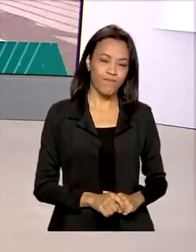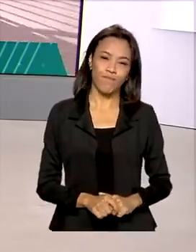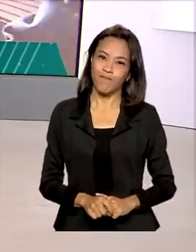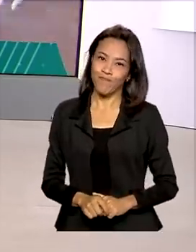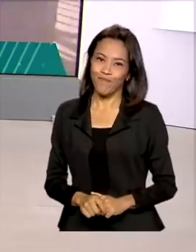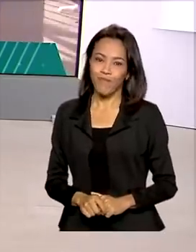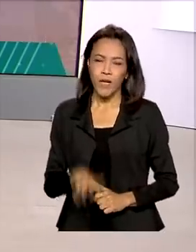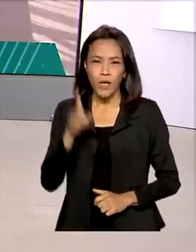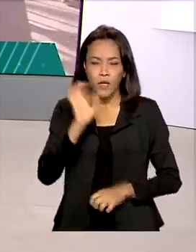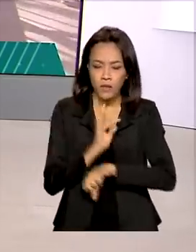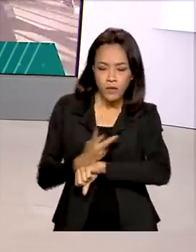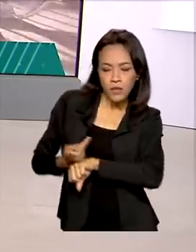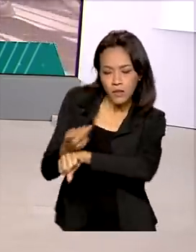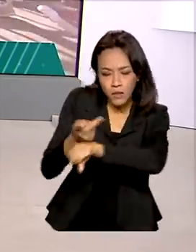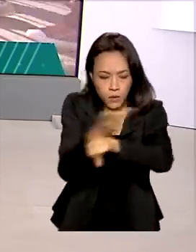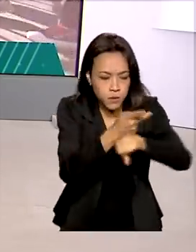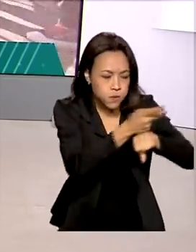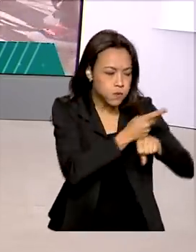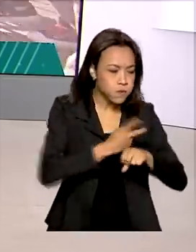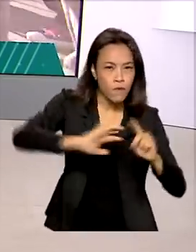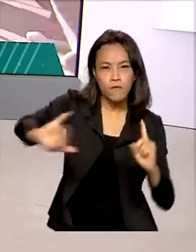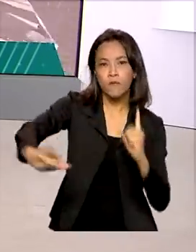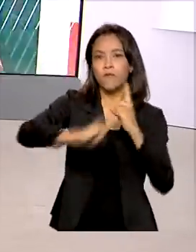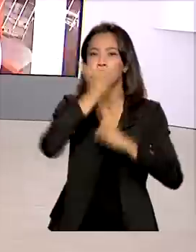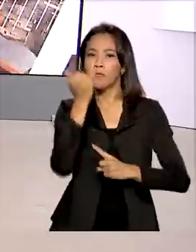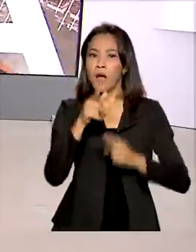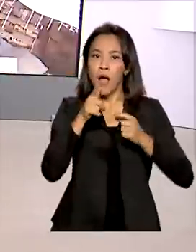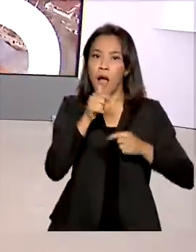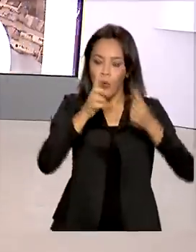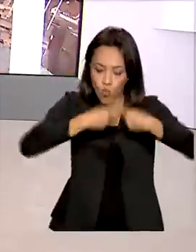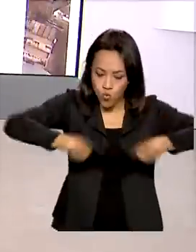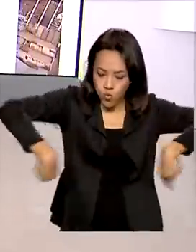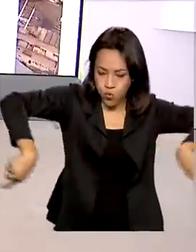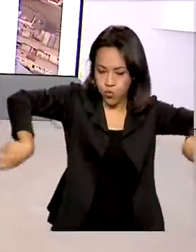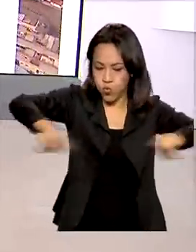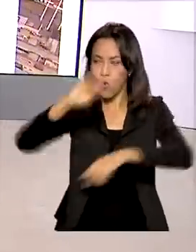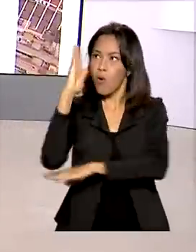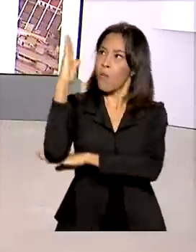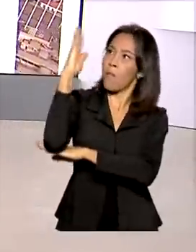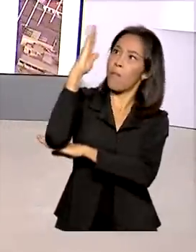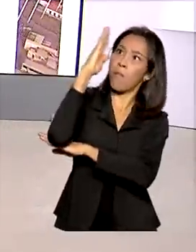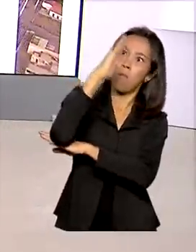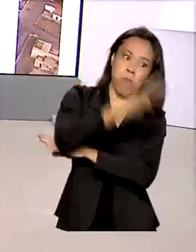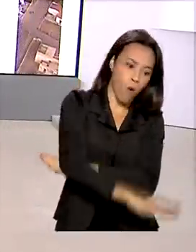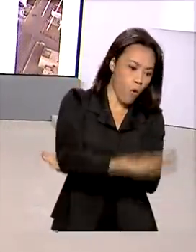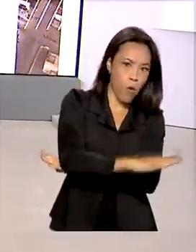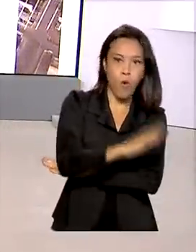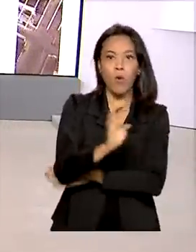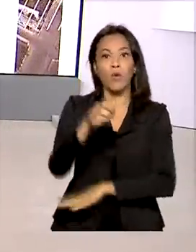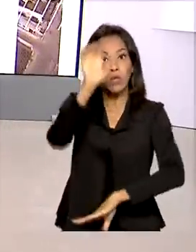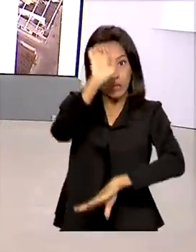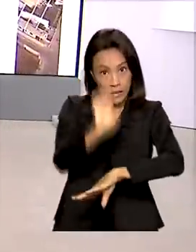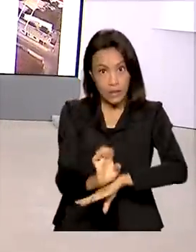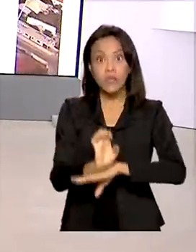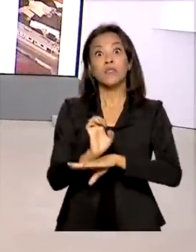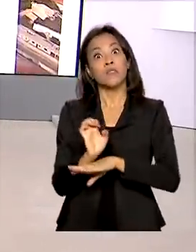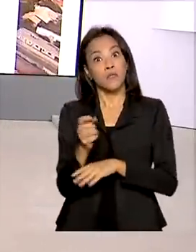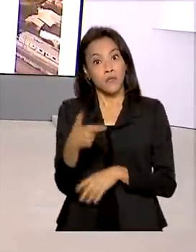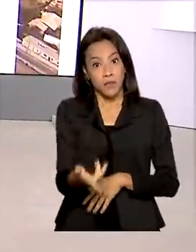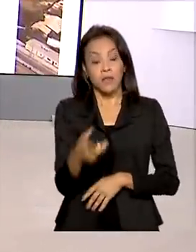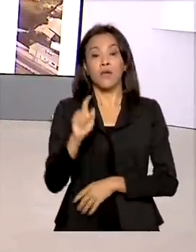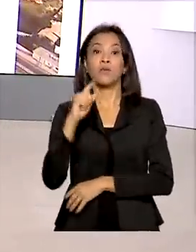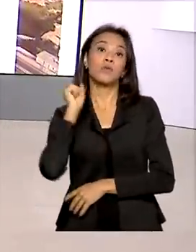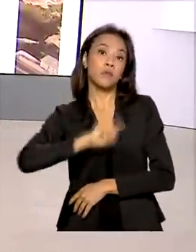As buscas pelas vítimas do deslizamento no Lago de Furnas, em Capitólio, Minas Gerais, vão continuar pelos